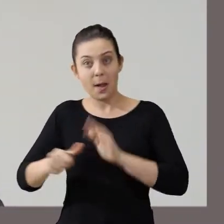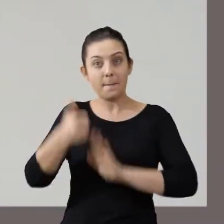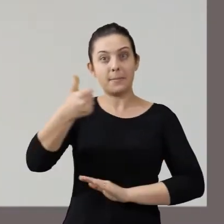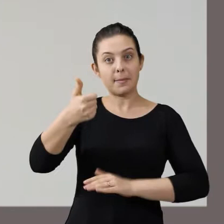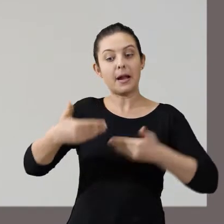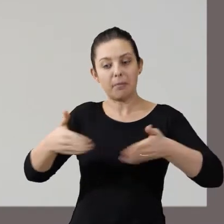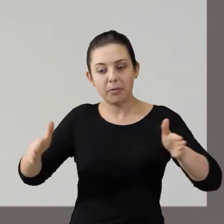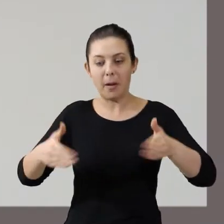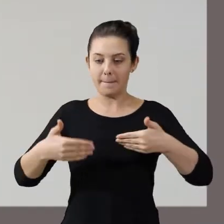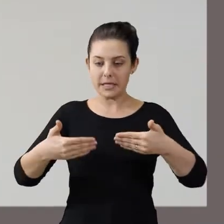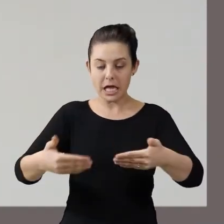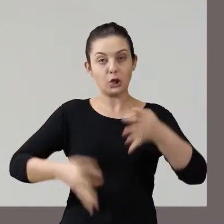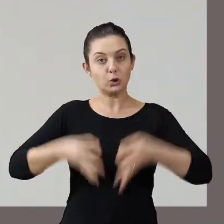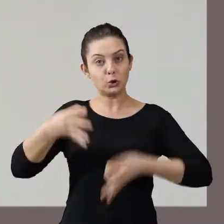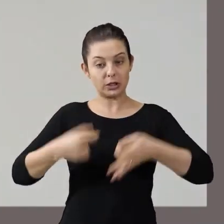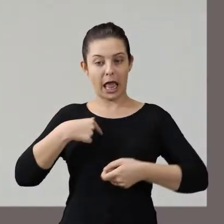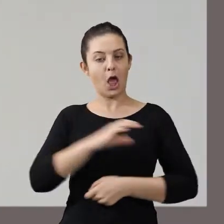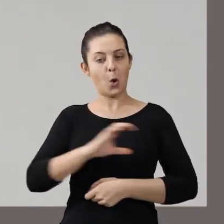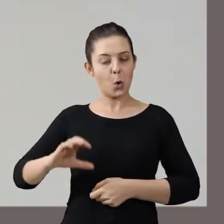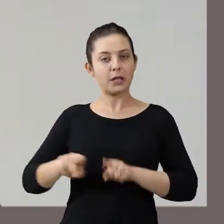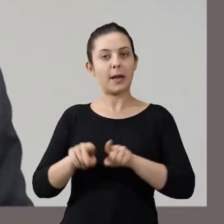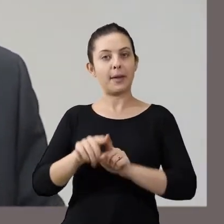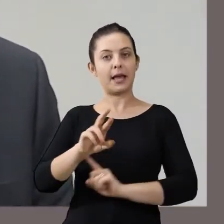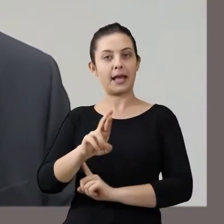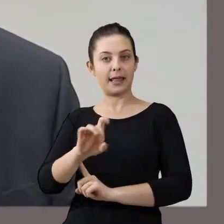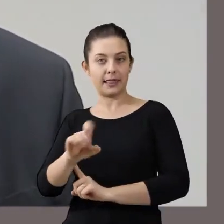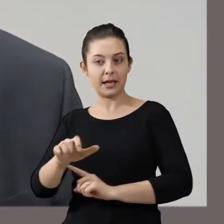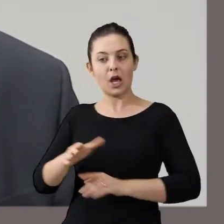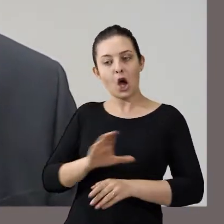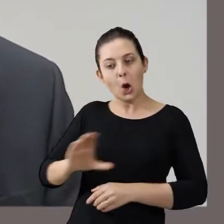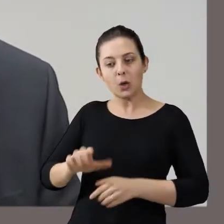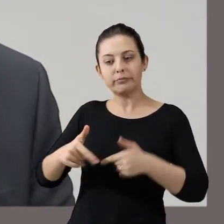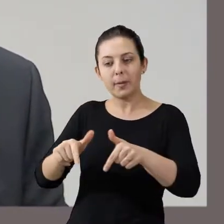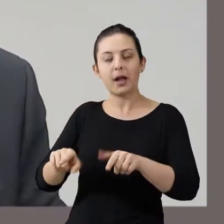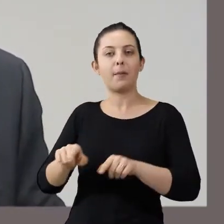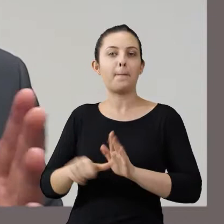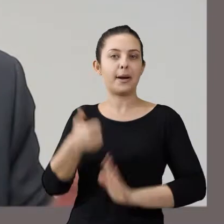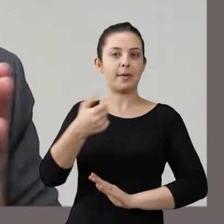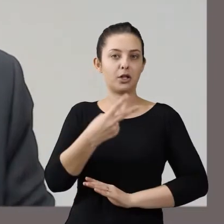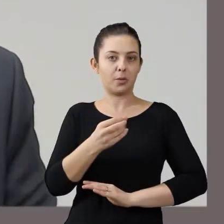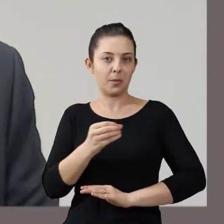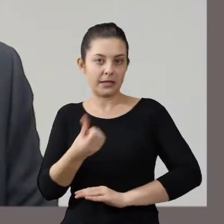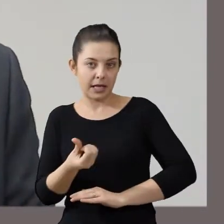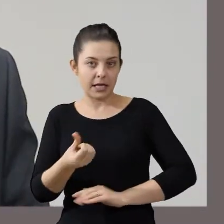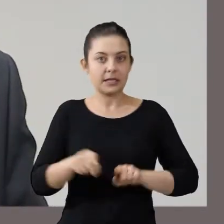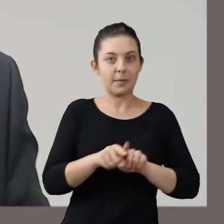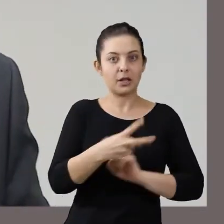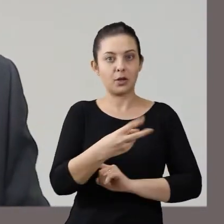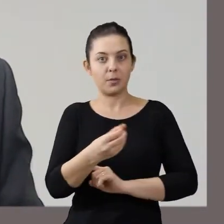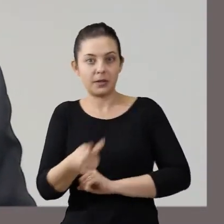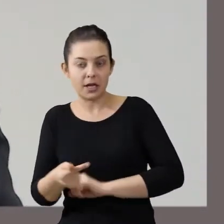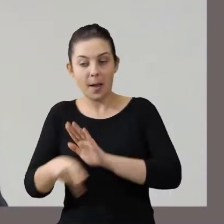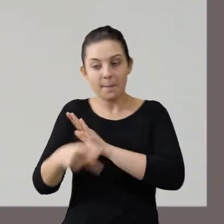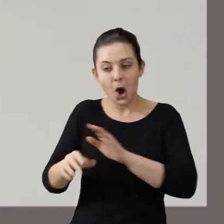no Ministério da Justiça, a qual eu coordeno e é coordenadora da rede, e que pôde trabalhar como caso piloto na época, em 2006, 2007, um caso piloto da